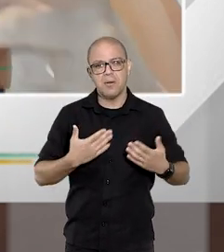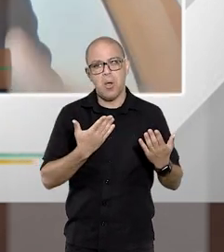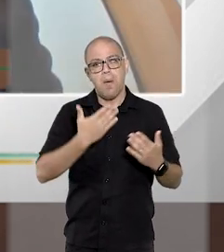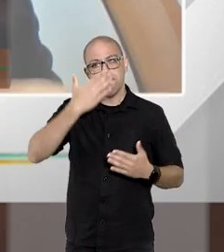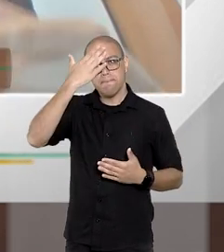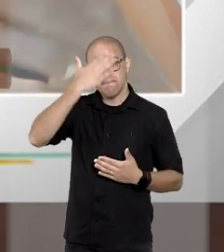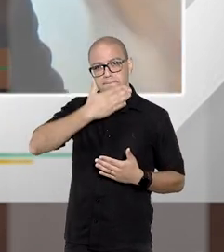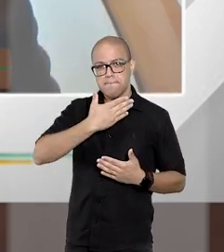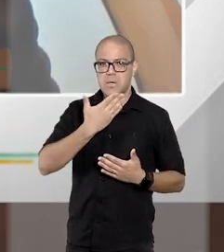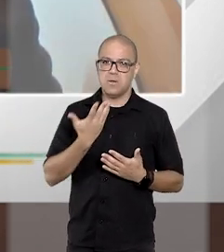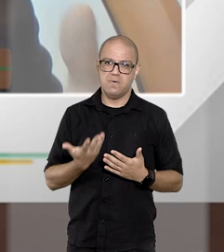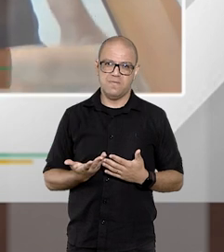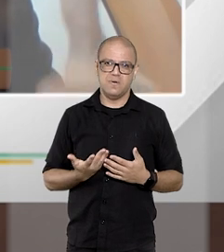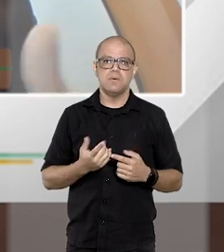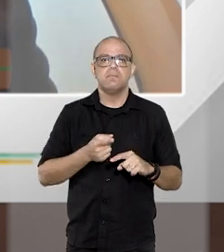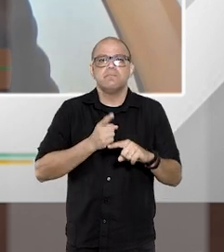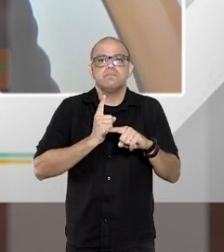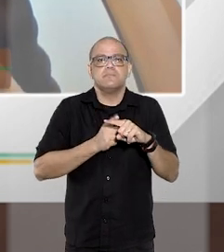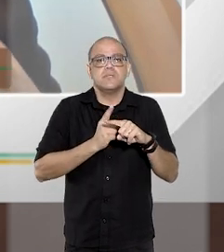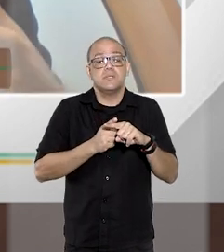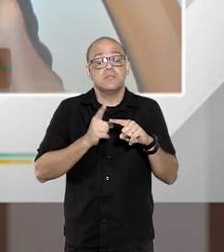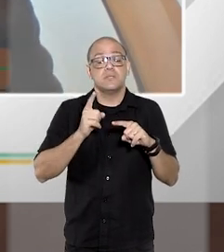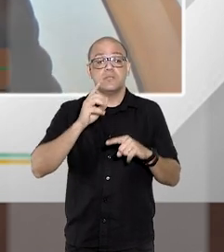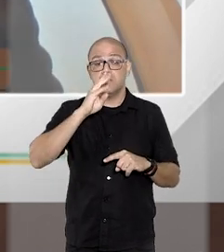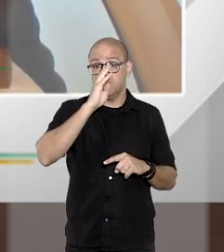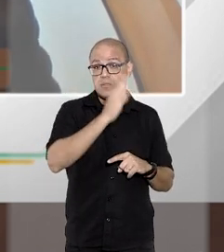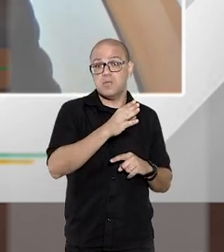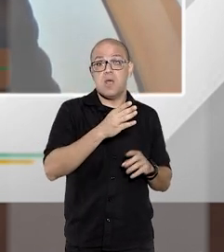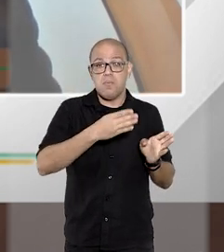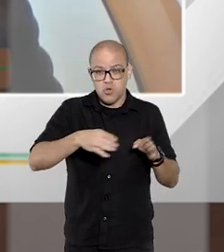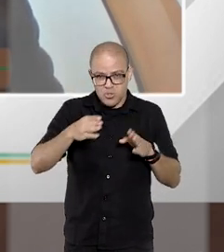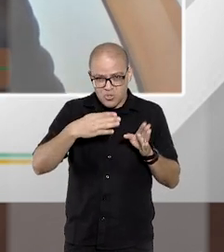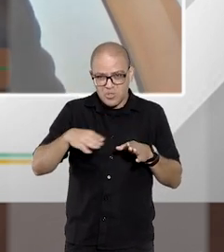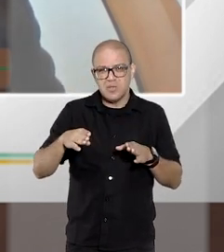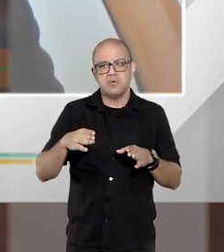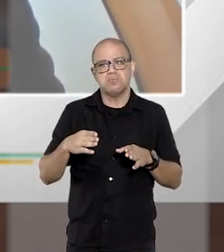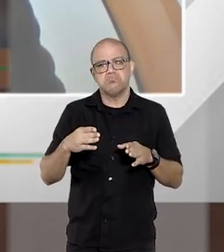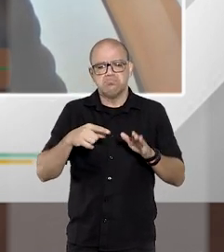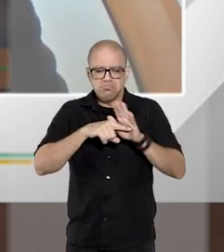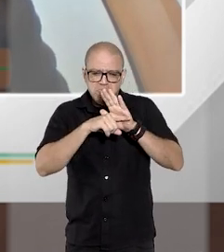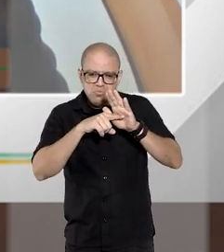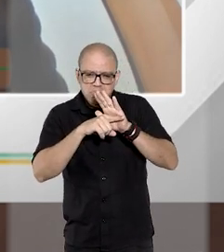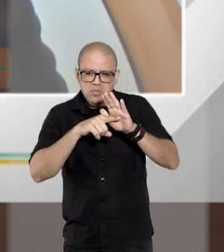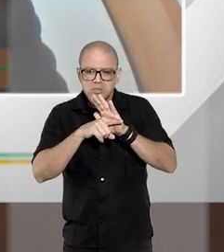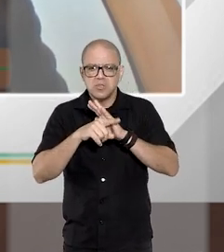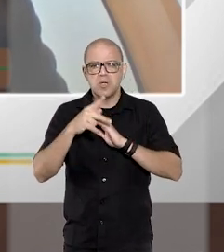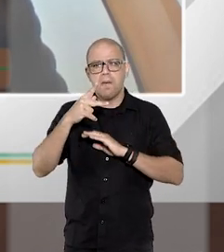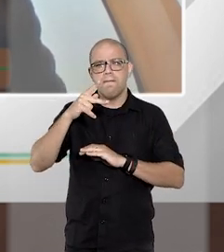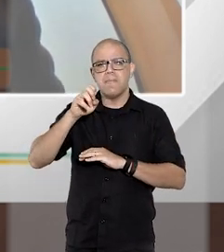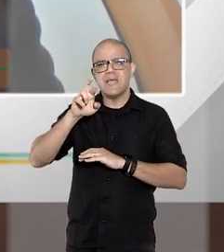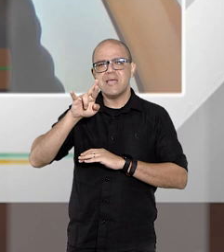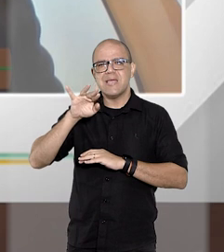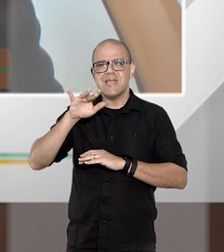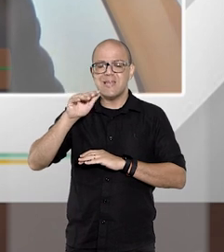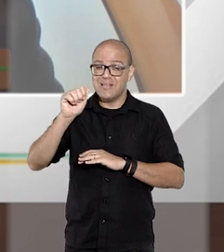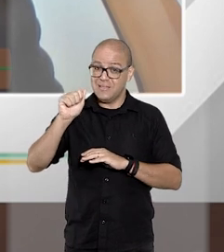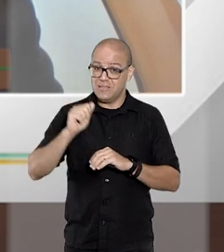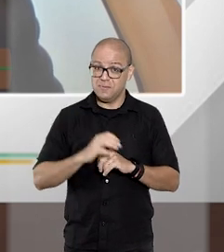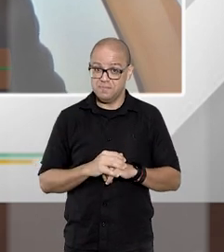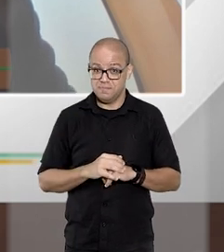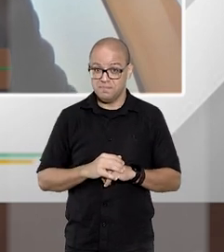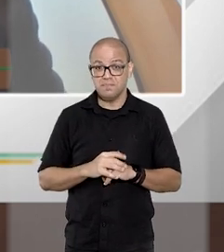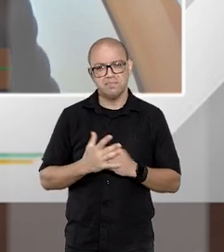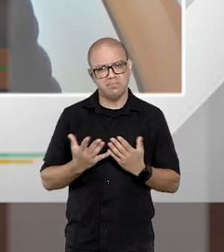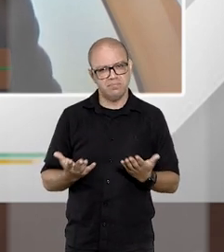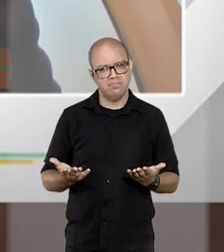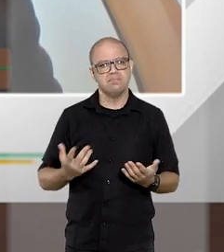uma prova mais complexa especialmente envolvendo a produção de perícia e no geral